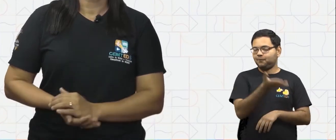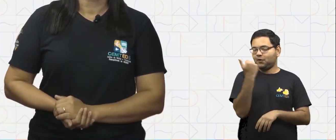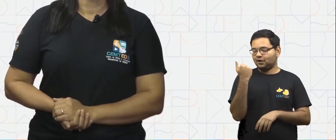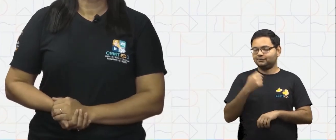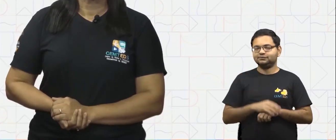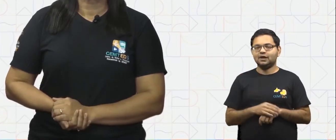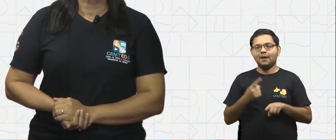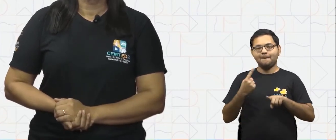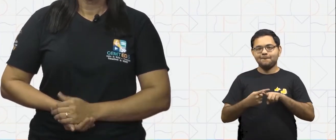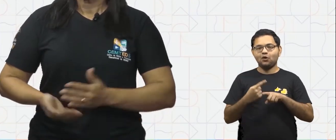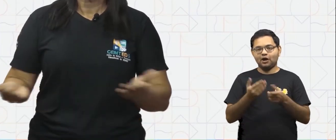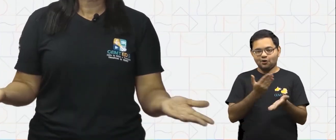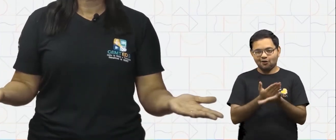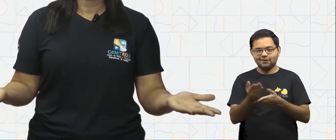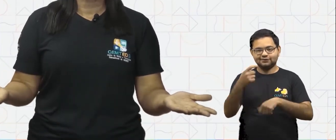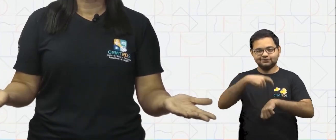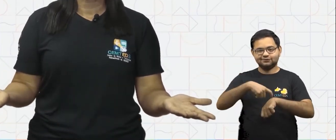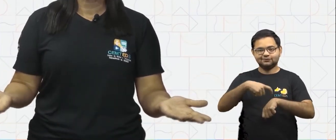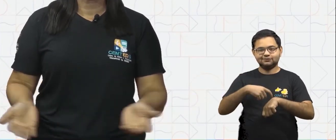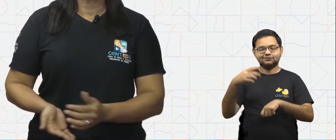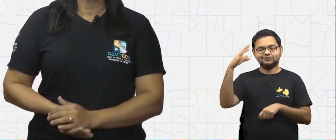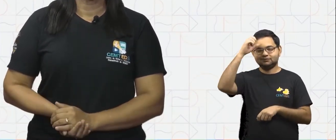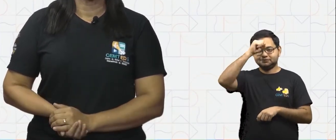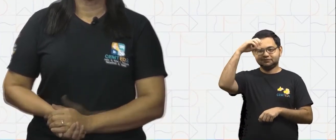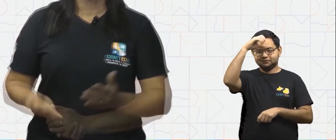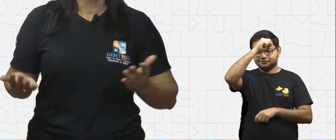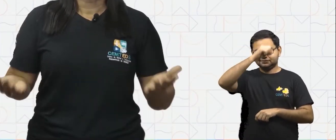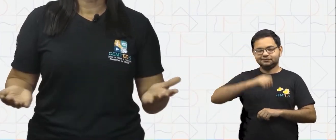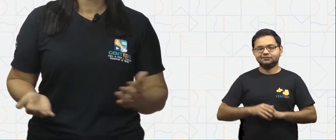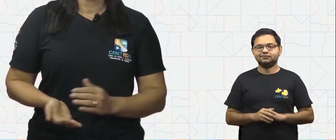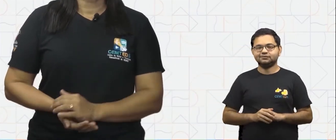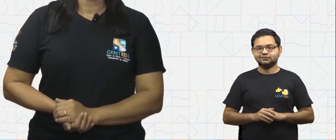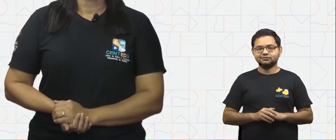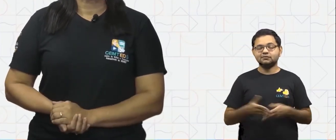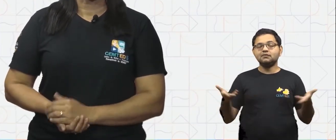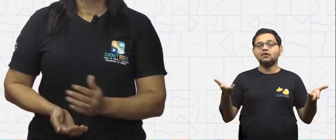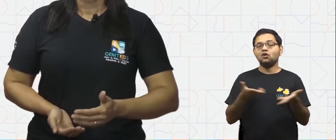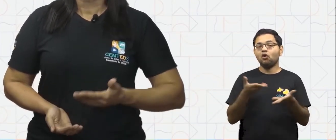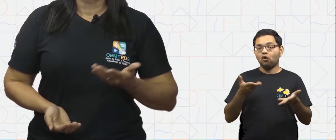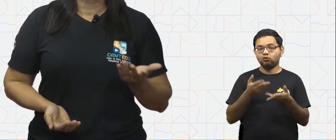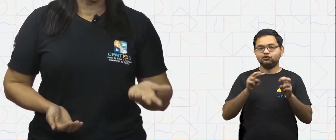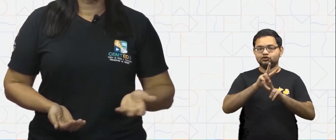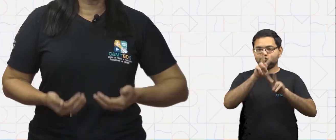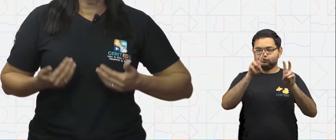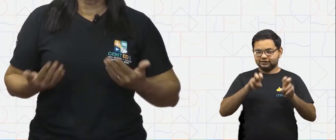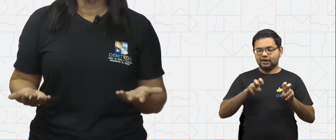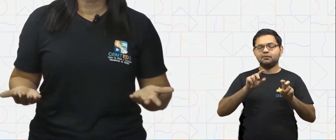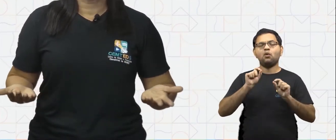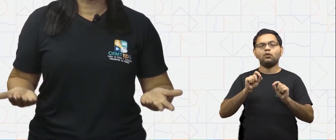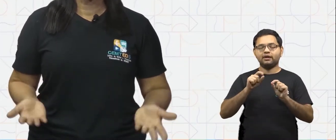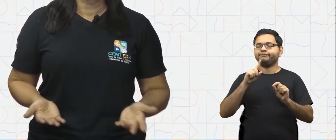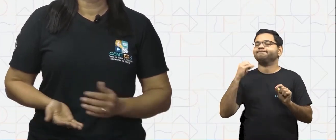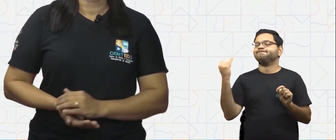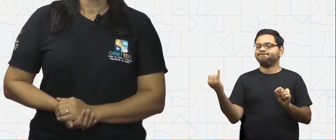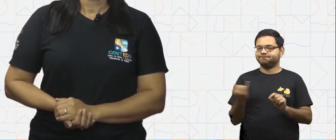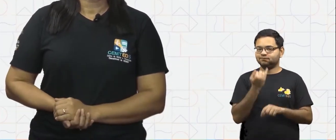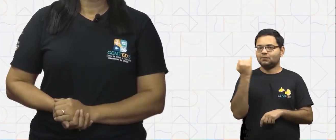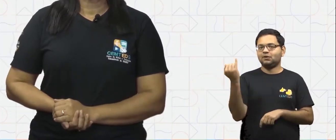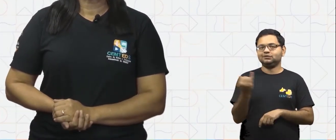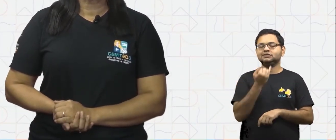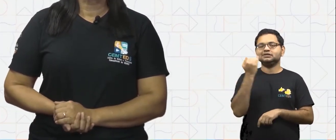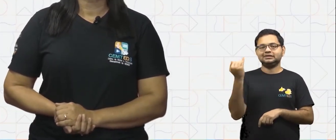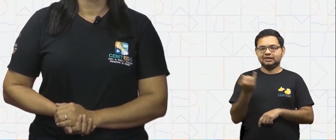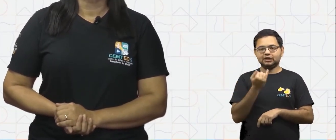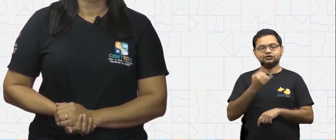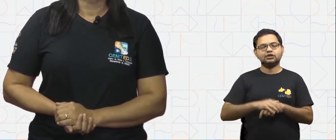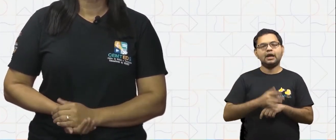lá, porque chegou a nossa hora de aprender. Hoje, vamos falar sobre algo muito importante, que